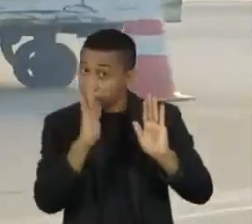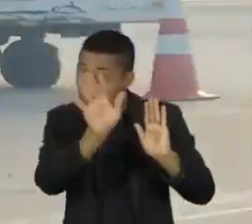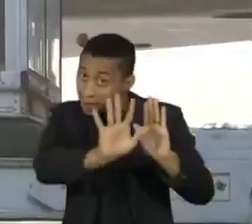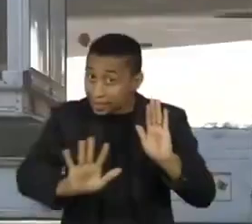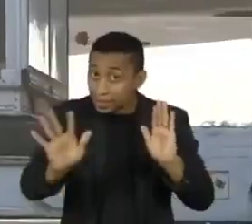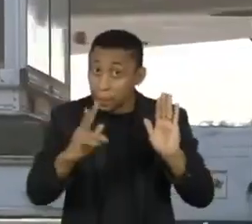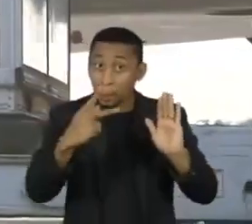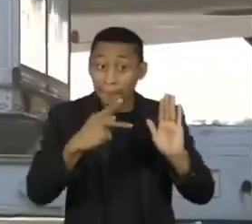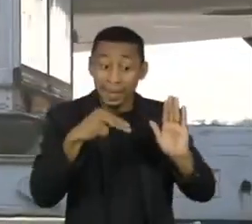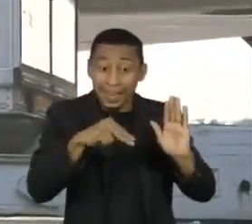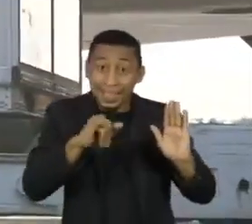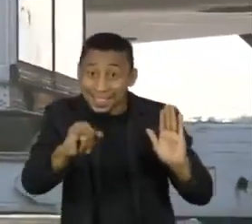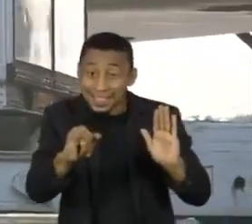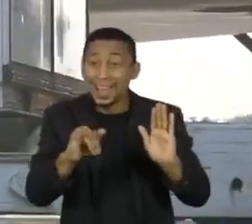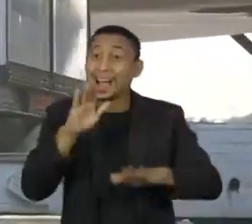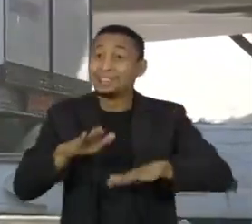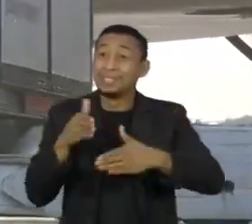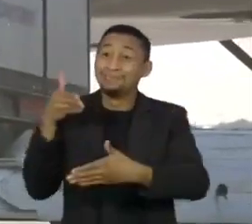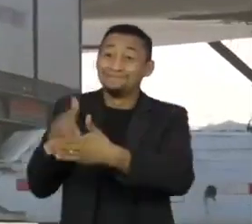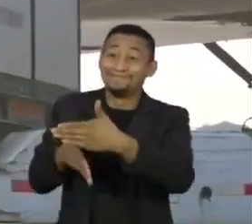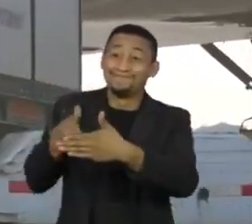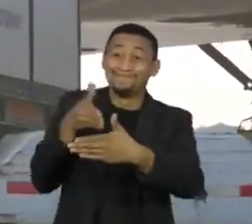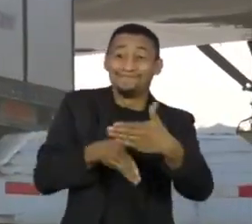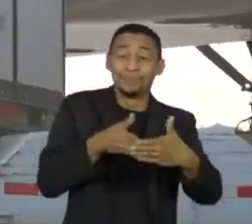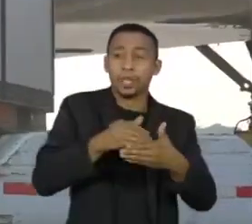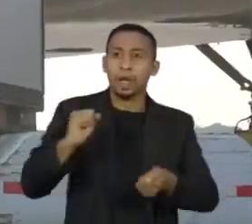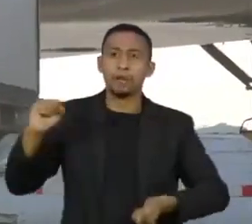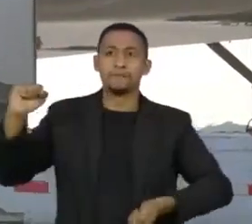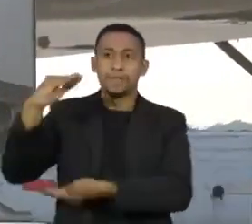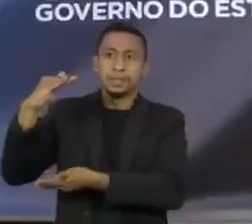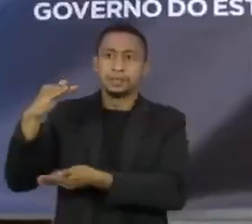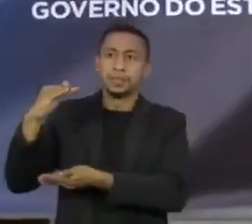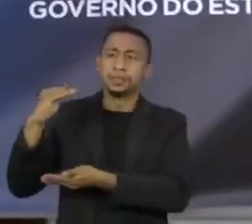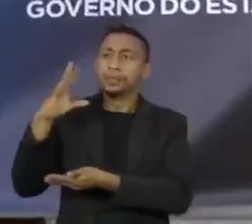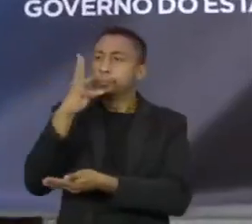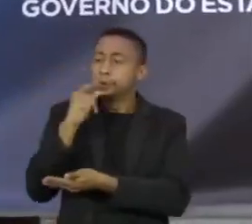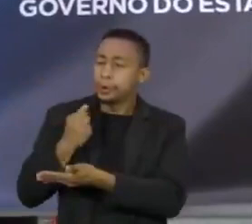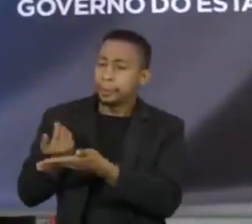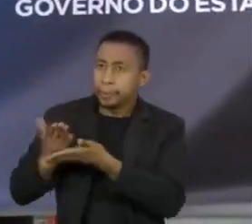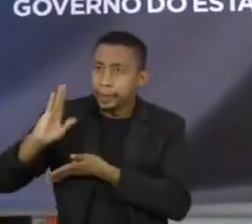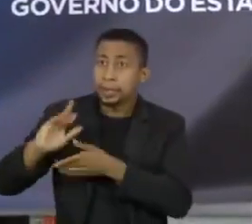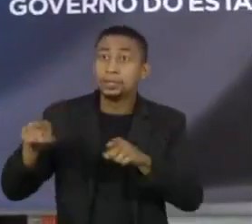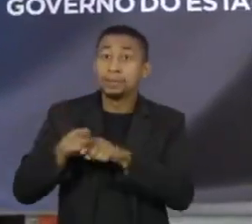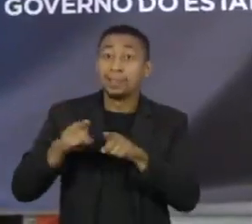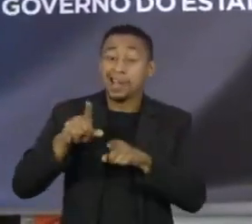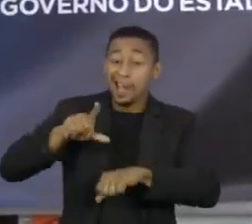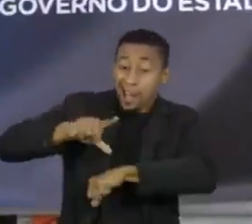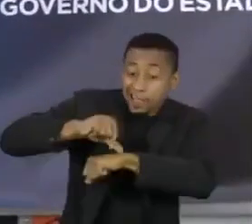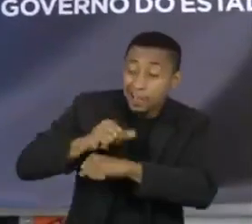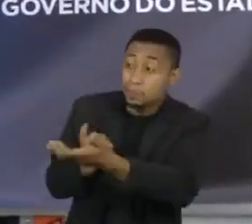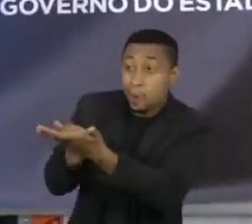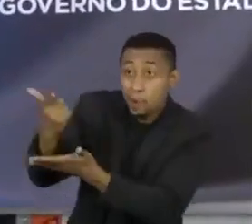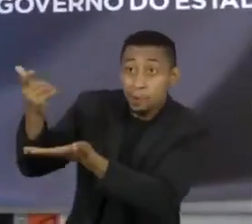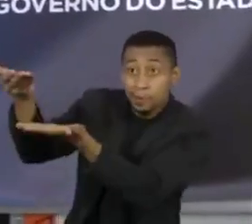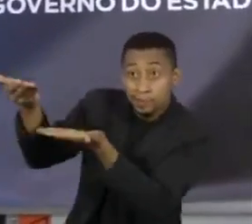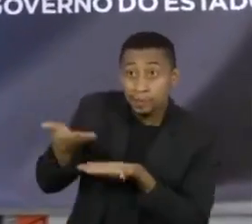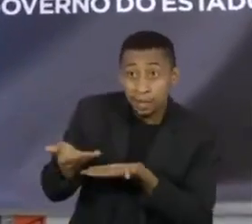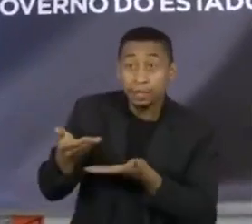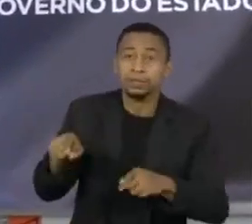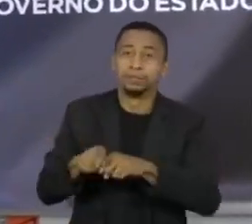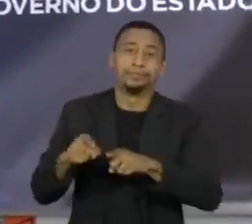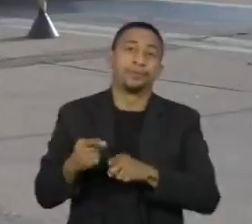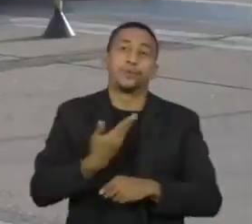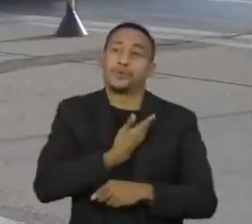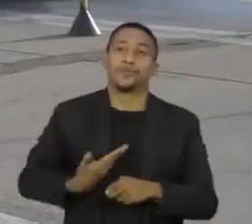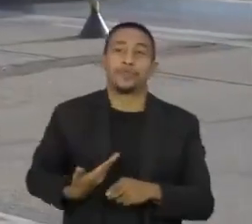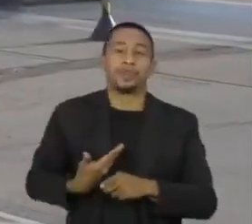em entraves, como a aprovação da Anvisa, a compra atrasada de insumos para a produção do imunizante e, além do fato de o governo